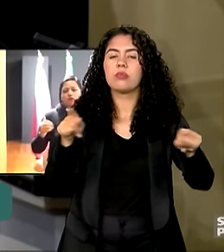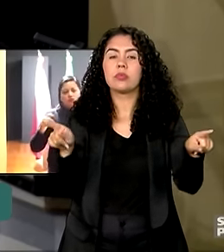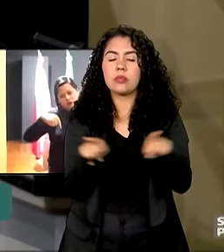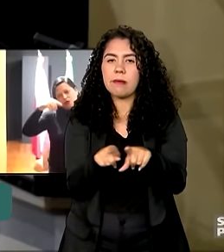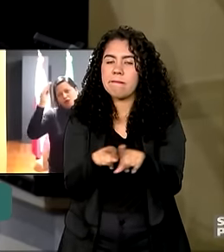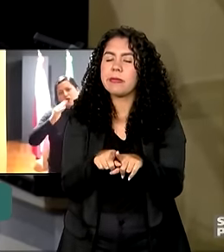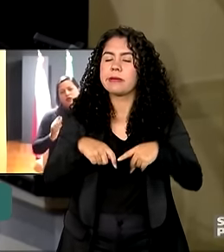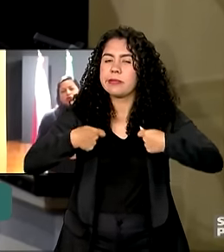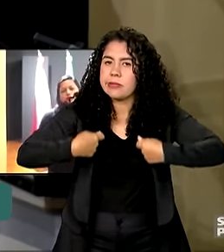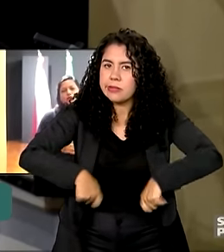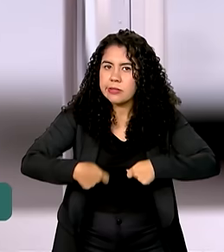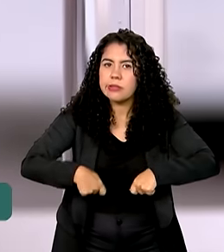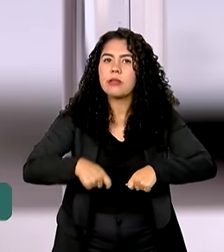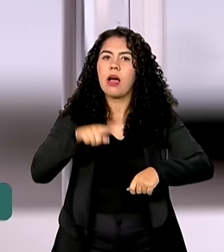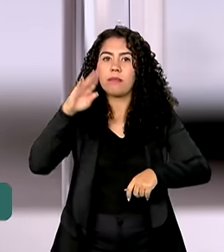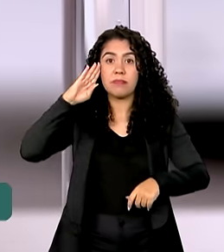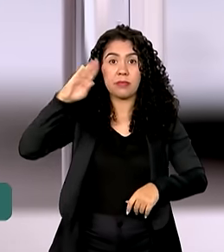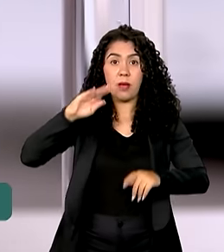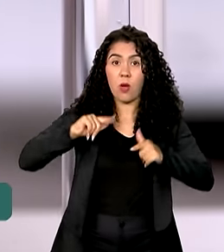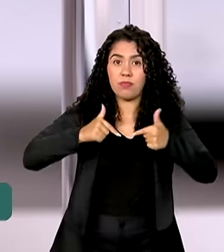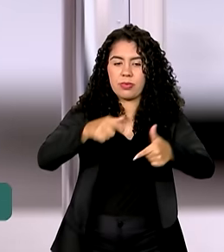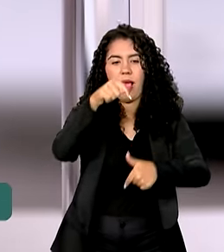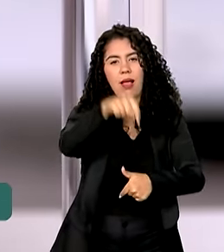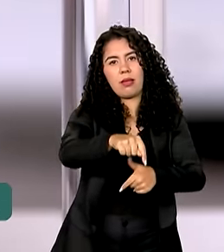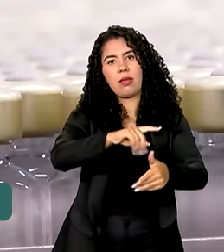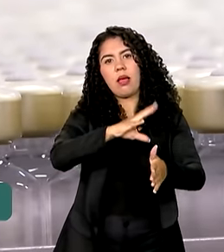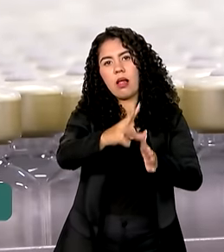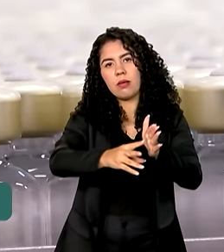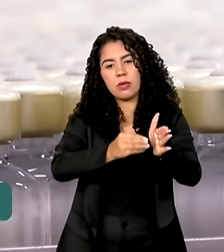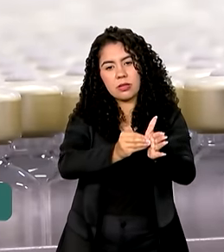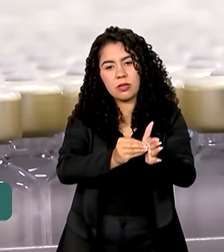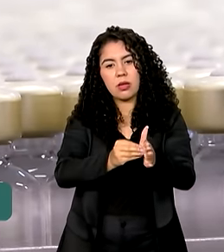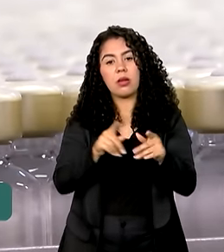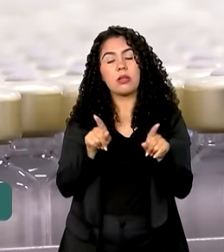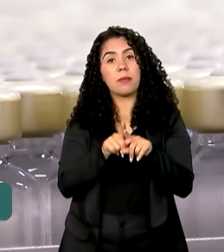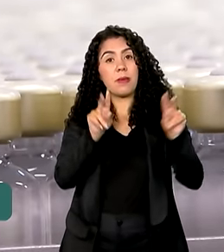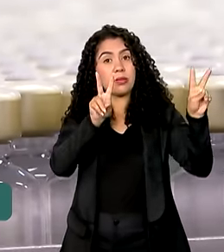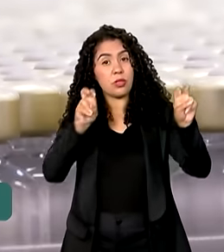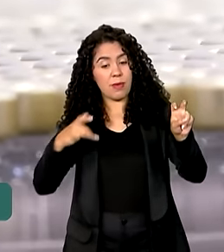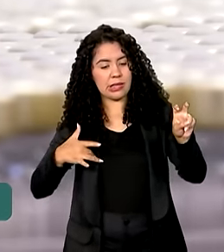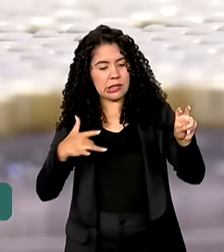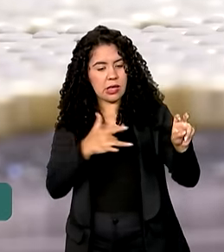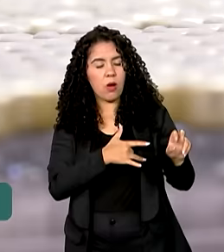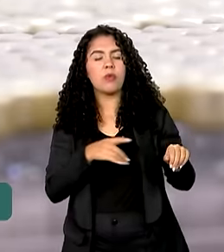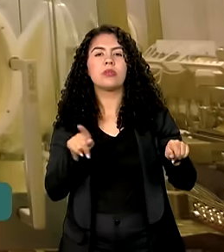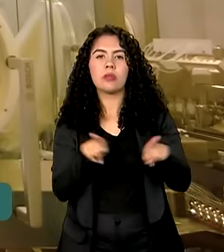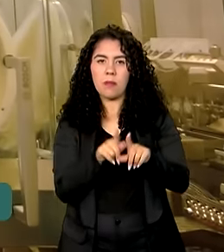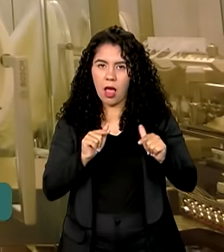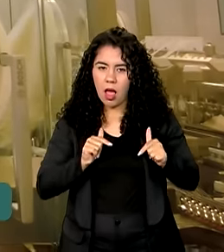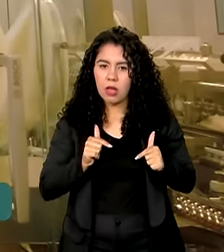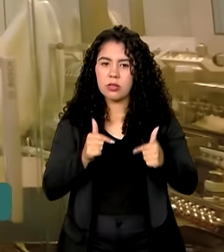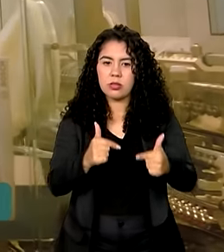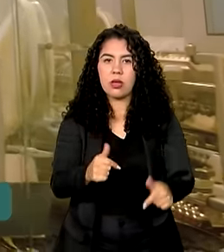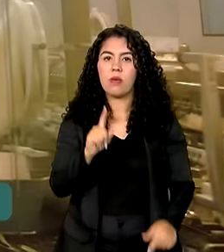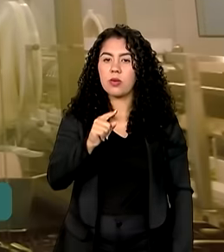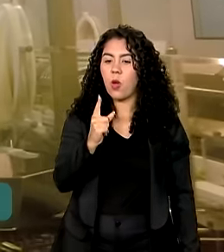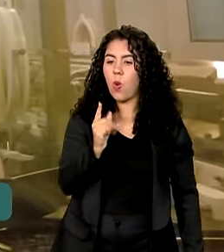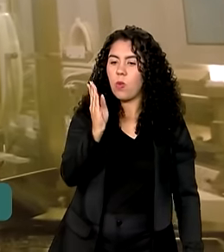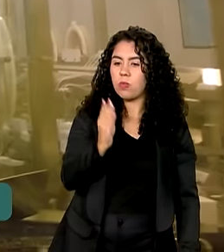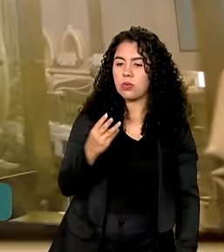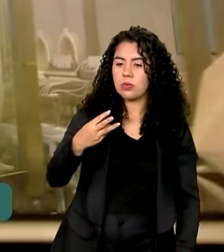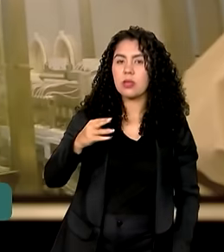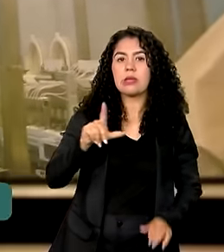necessariamente pela Amazônia. A saúde também foi tema de debate. Atualmente, a área representa um terço das pesquisas